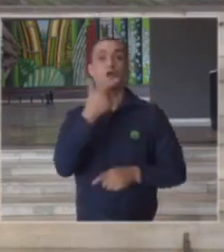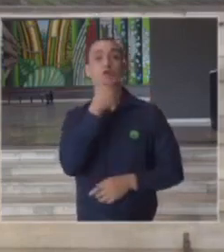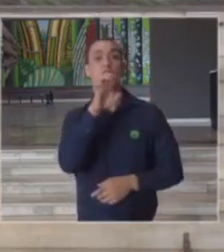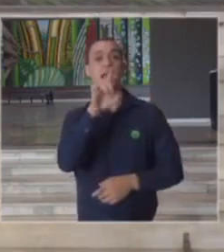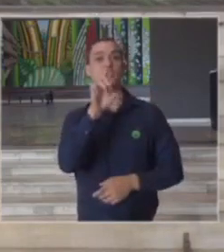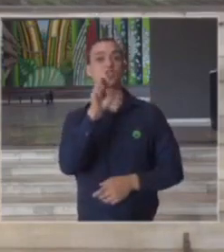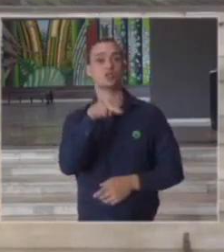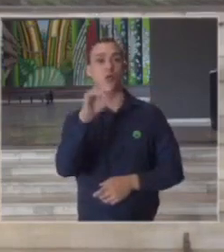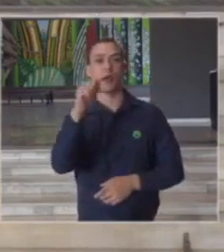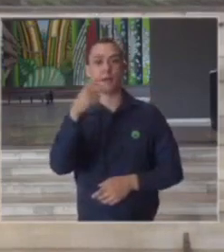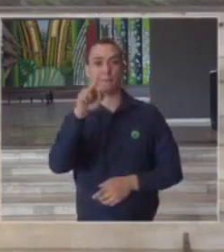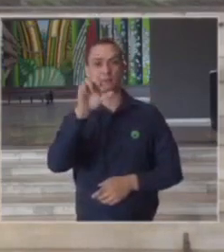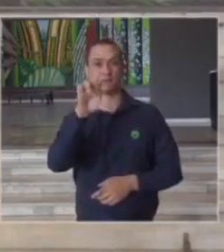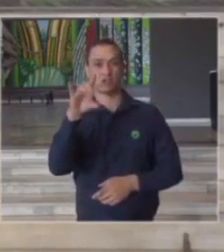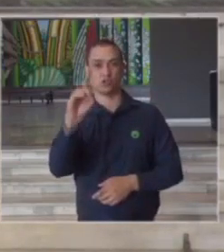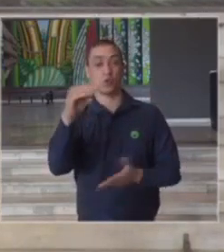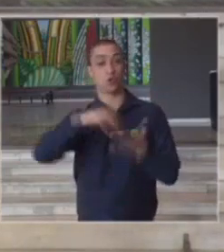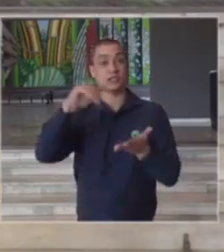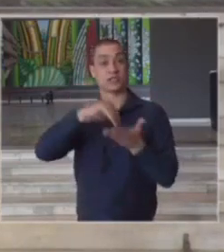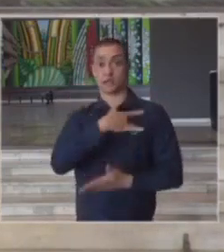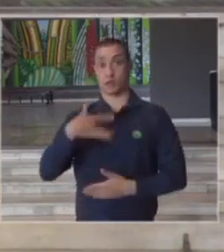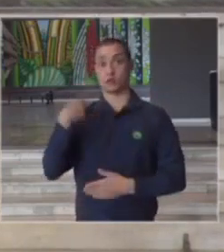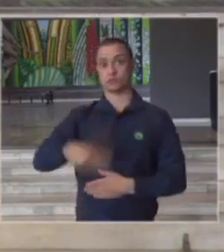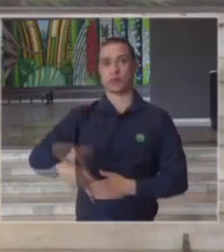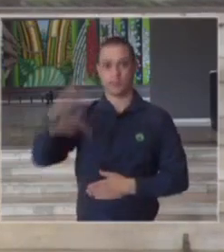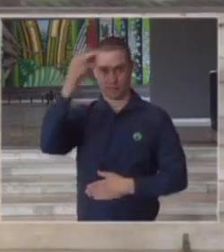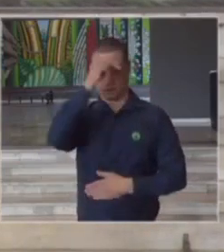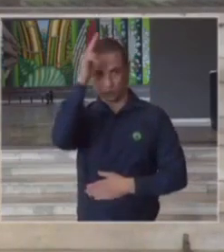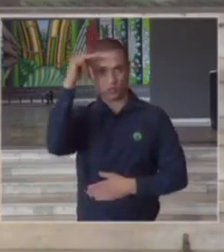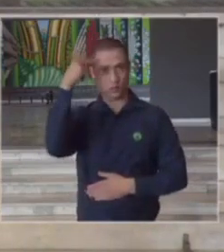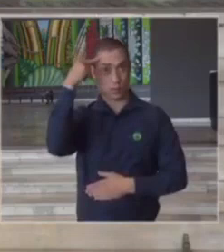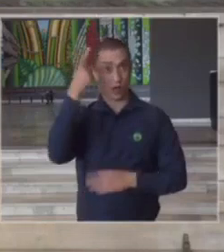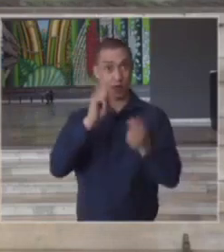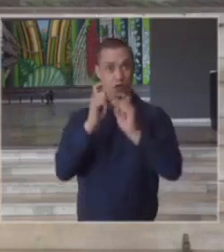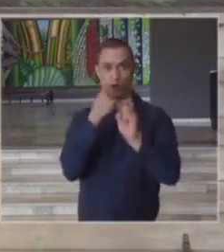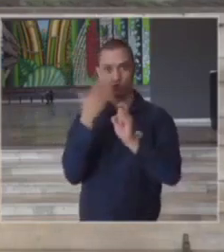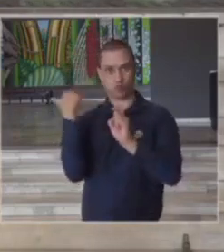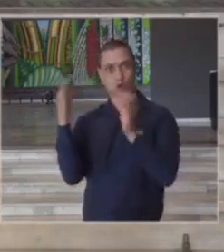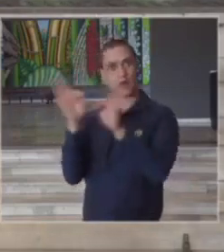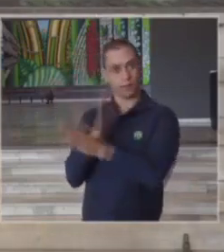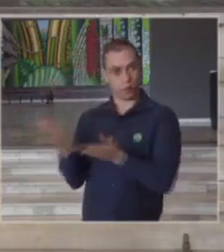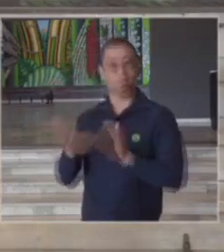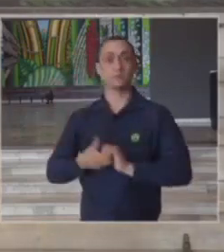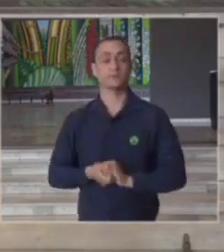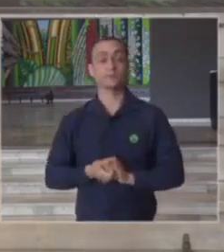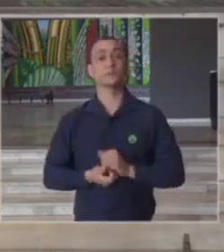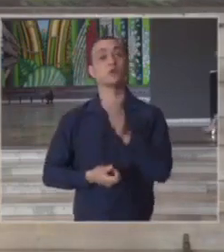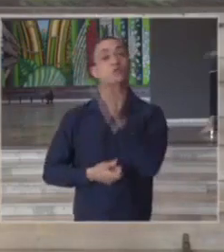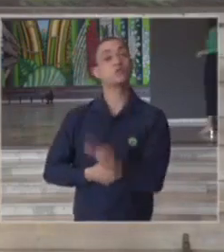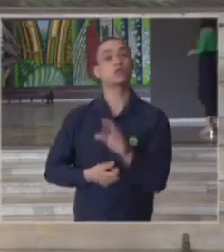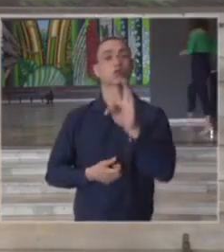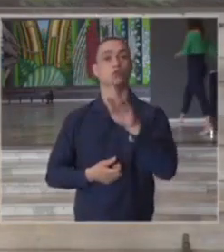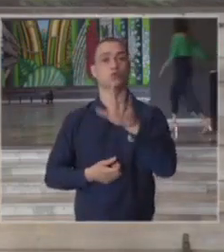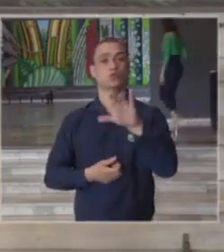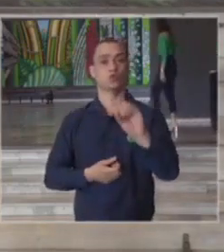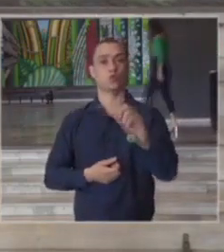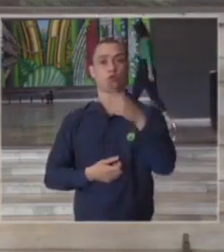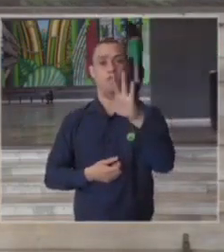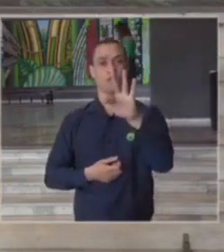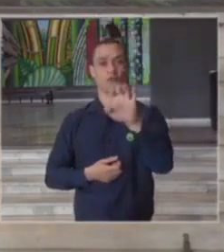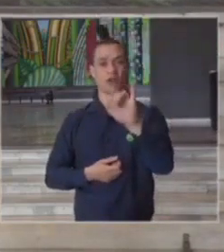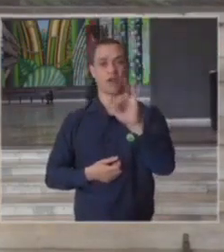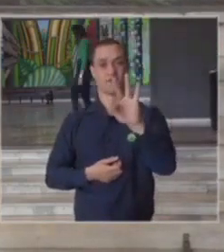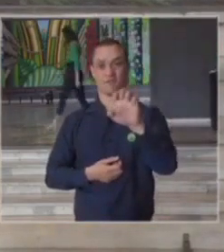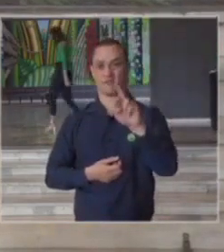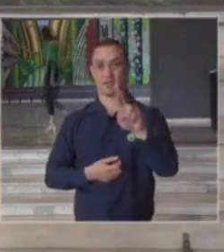Aparecido secretário de saúde do município de São Paulo estava em reunião conosco até agora há pouco o Túlio Pfeiffer que é o coordenador